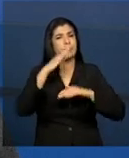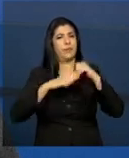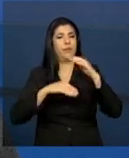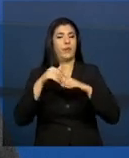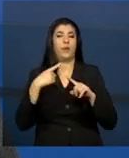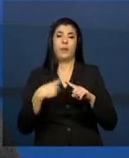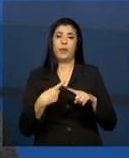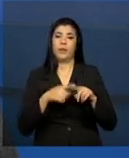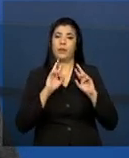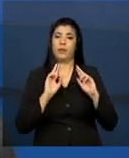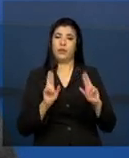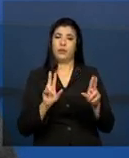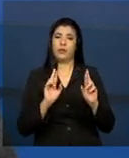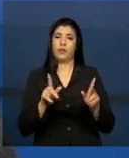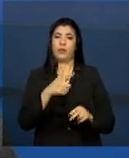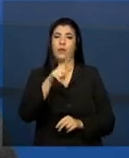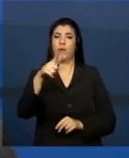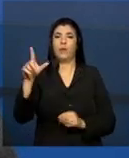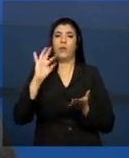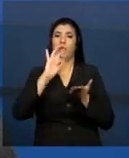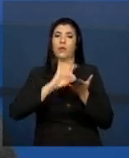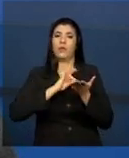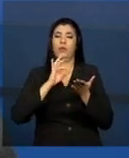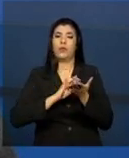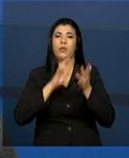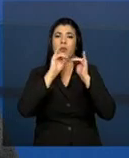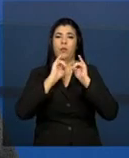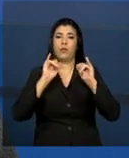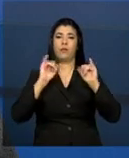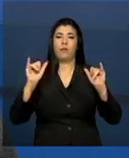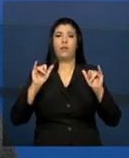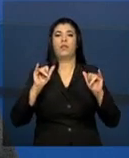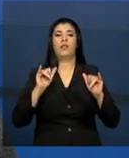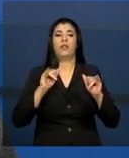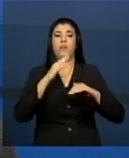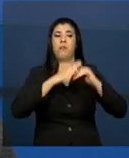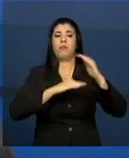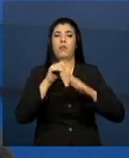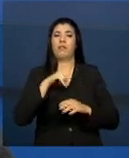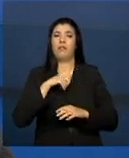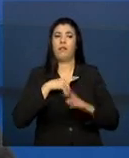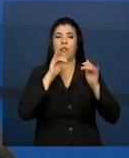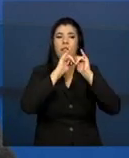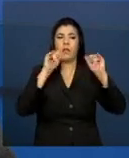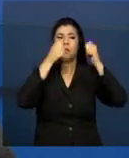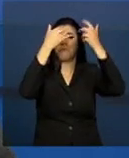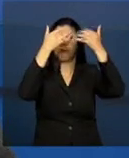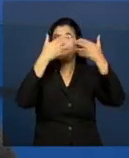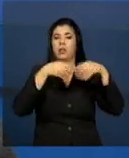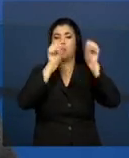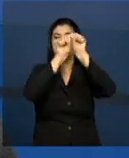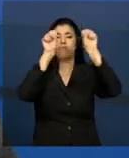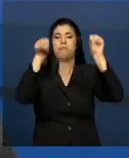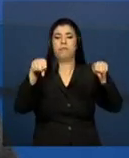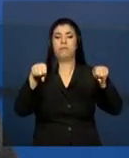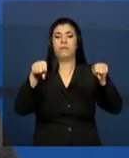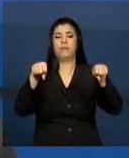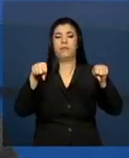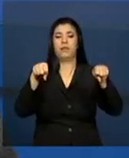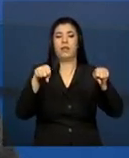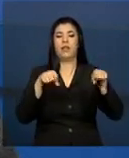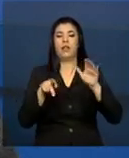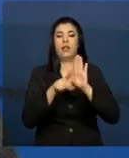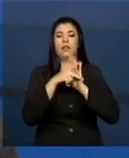de outros registros de informação que às vezes o profissional faz e que tem que informar nos sistemas, né, o